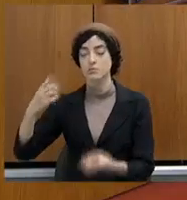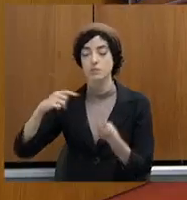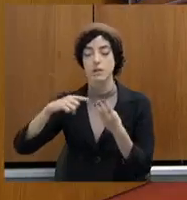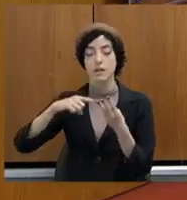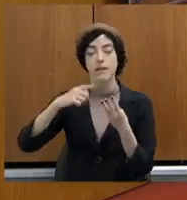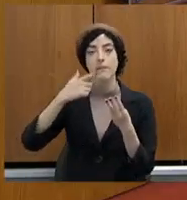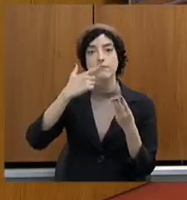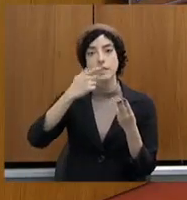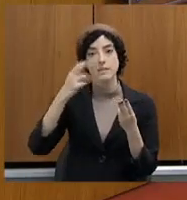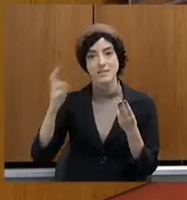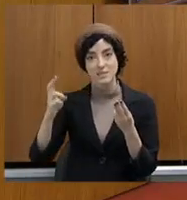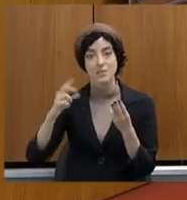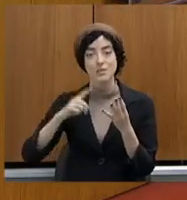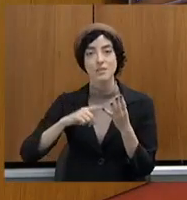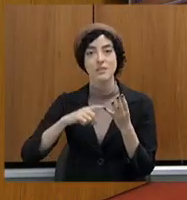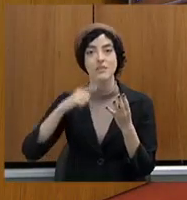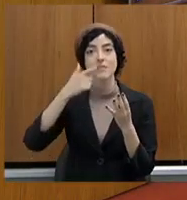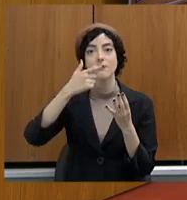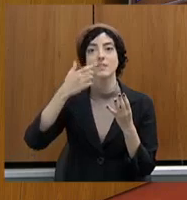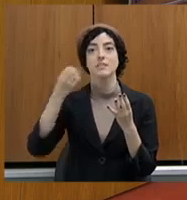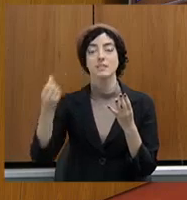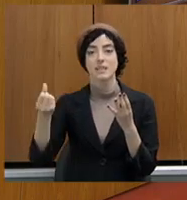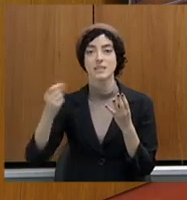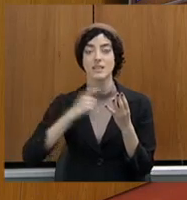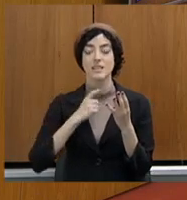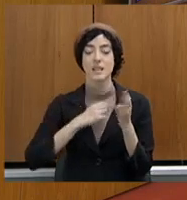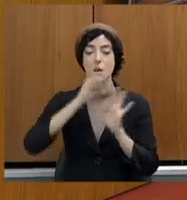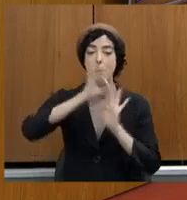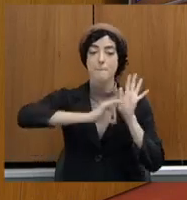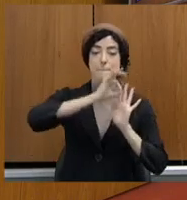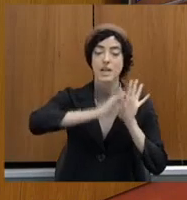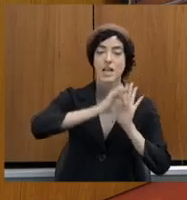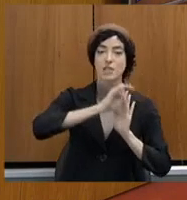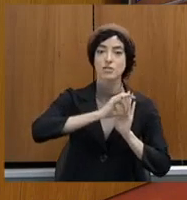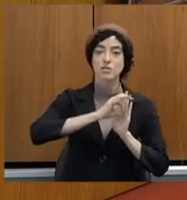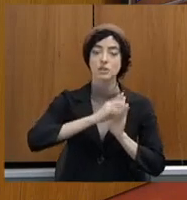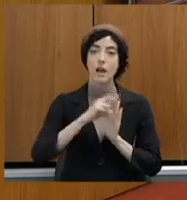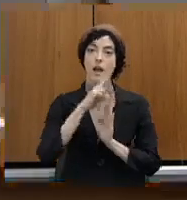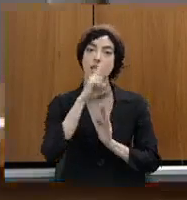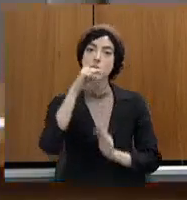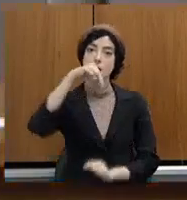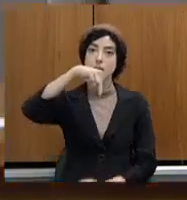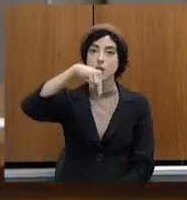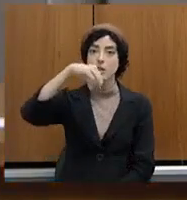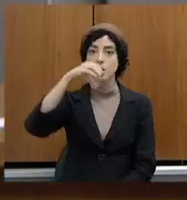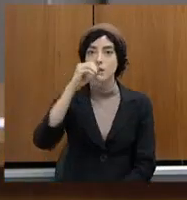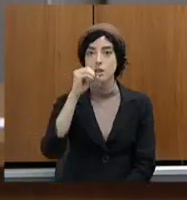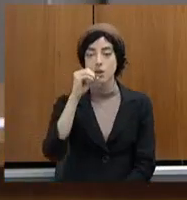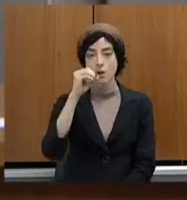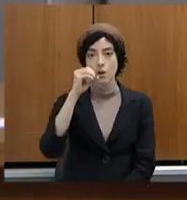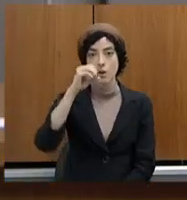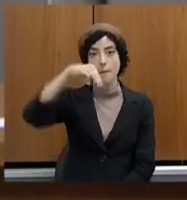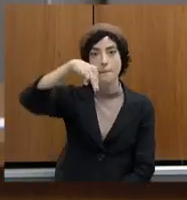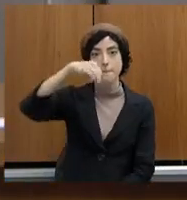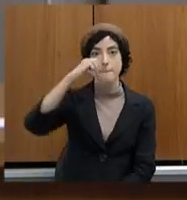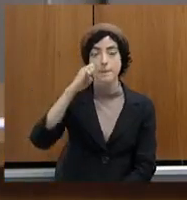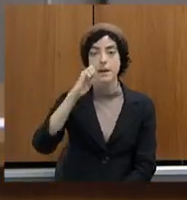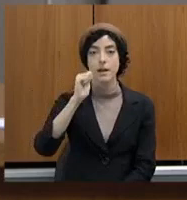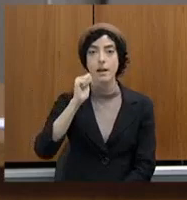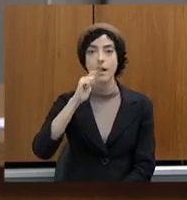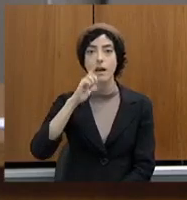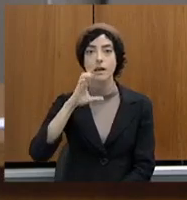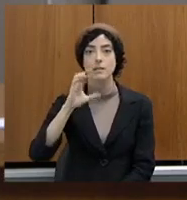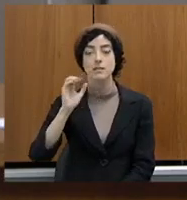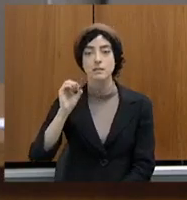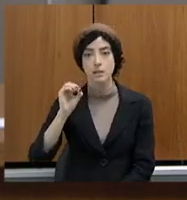certamente, presidente, deputado Sérgio Rodrigues, a apreciação dele. Penso que nós teremos novidade, nós precisamos de, claro,